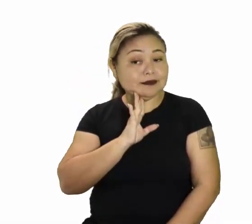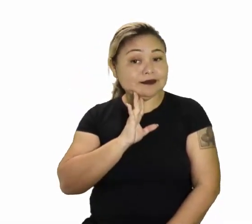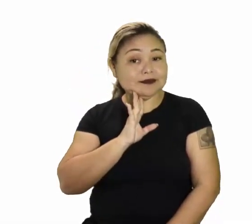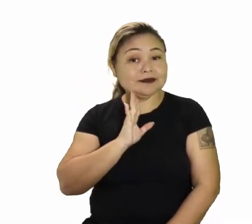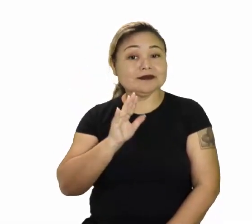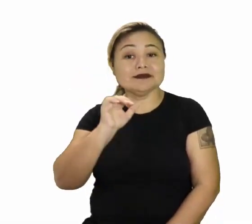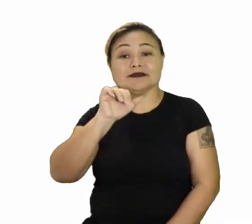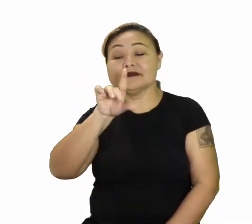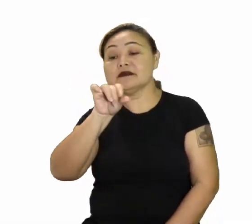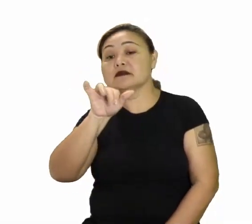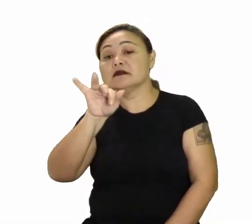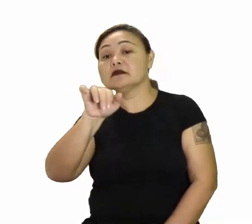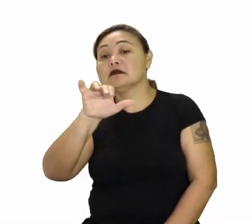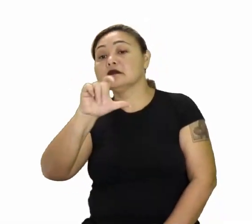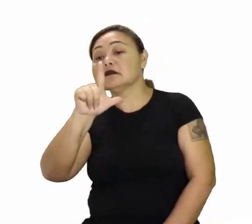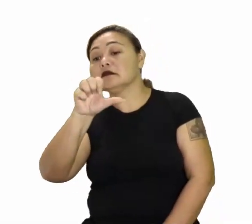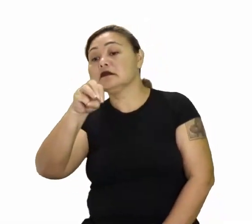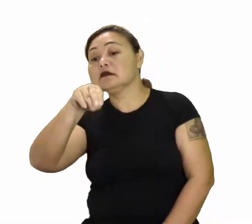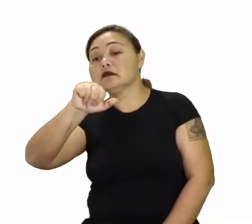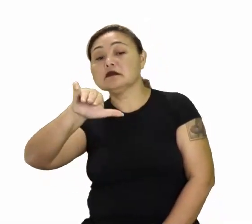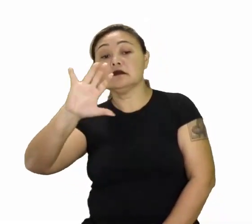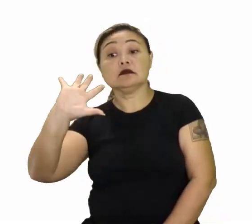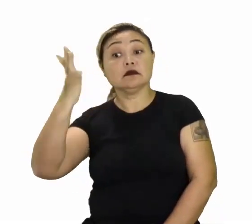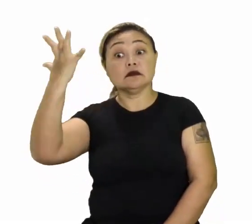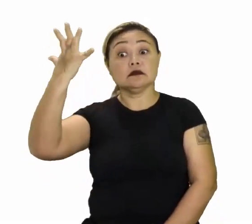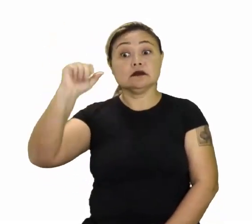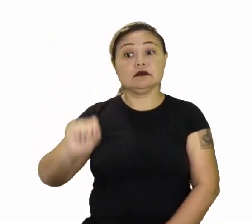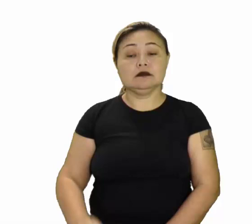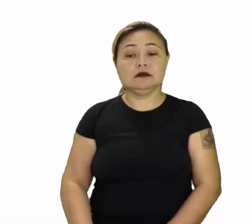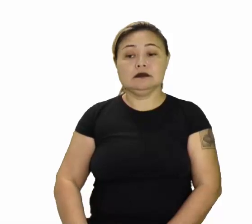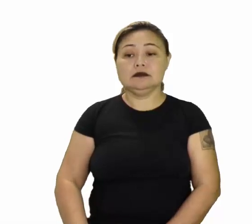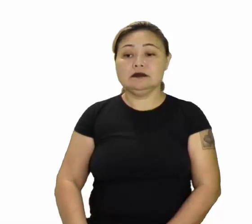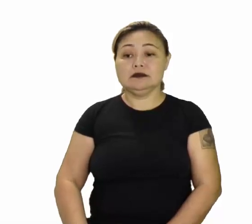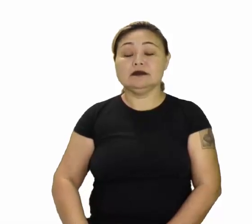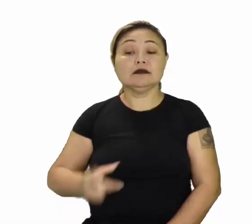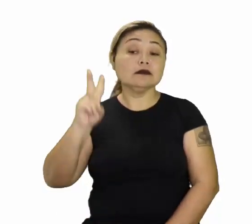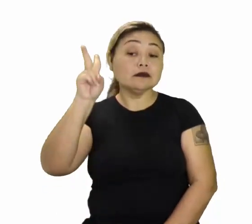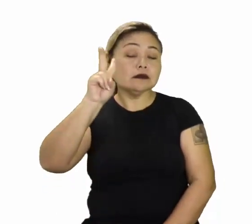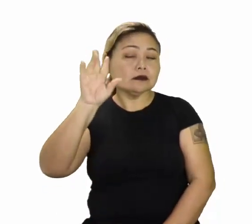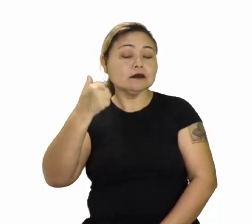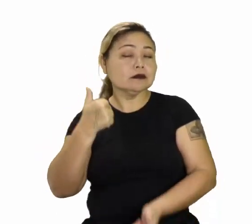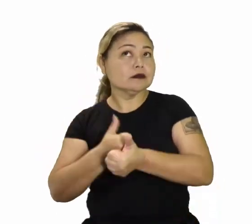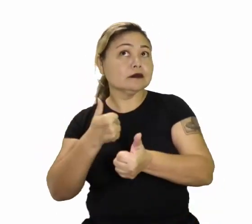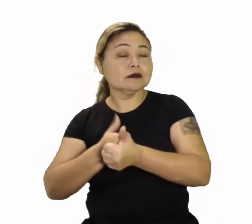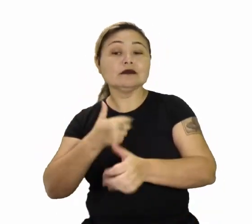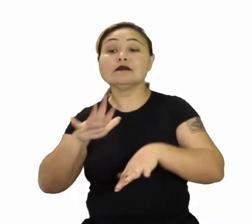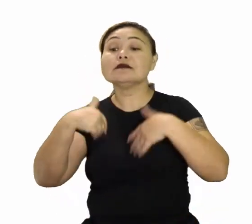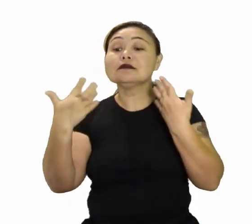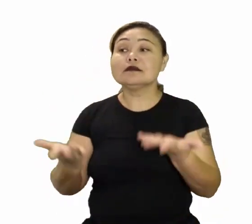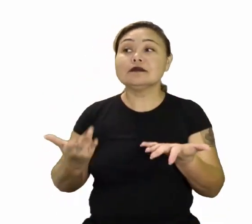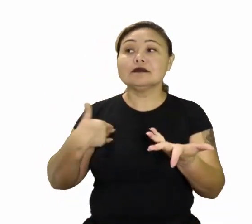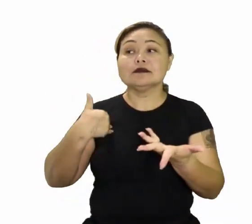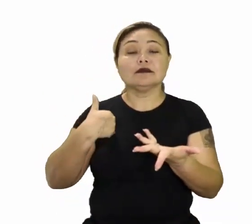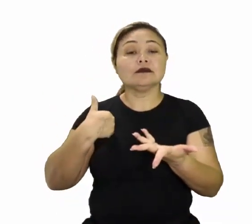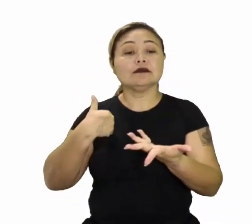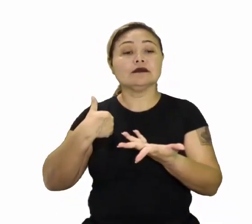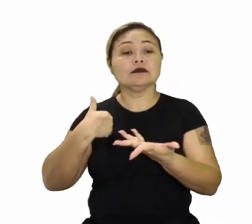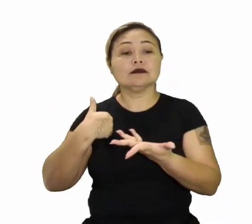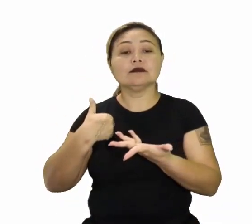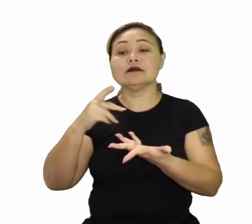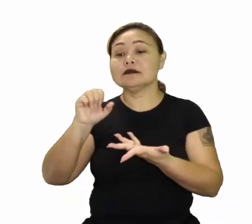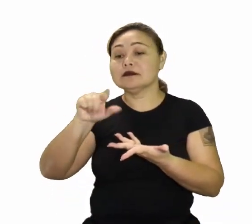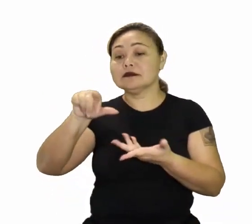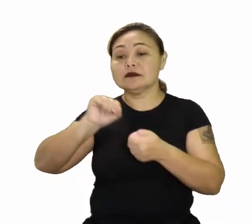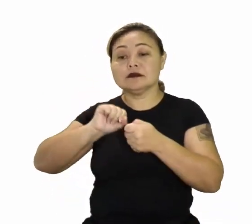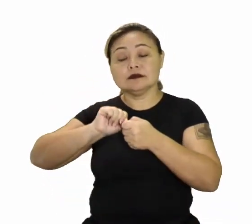Edafoclimáticas em relação ao solo. Caramba! Tá bom, vou tentar lembrar. Por quê? Quais seriam essas condições? O